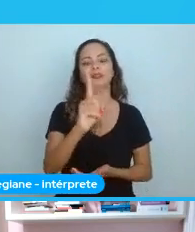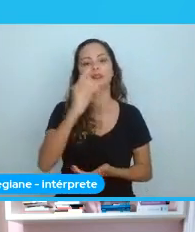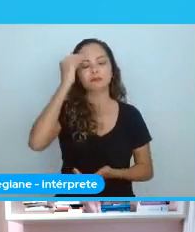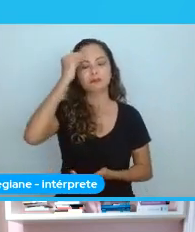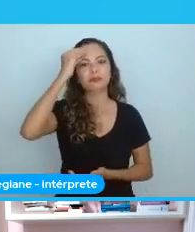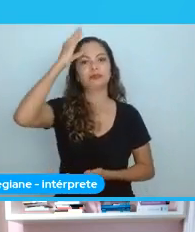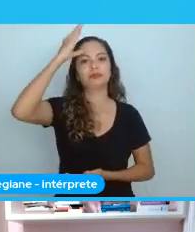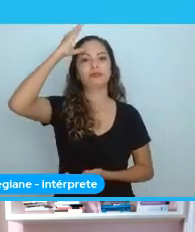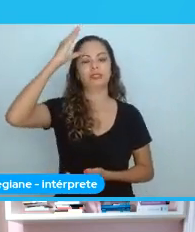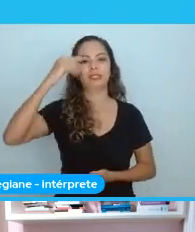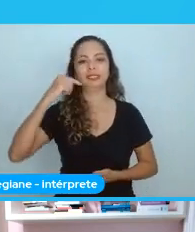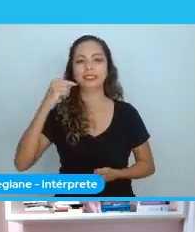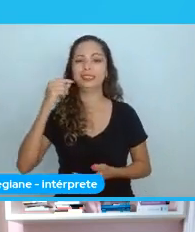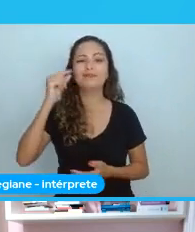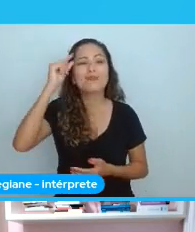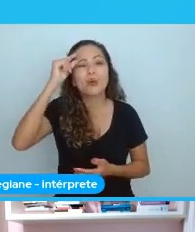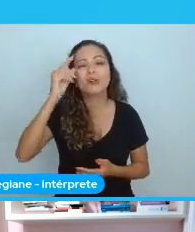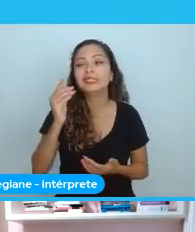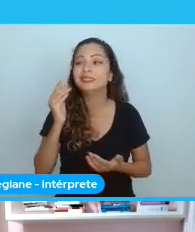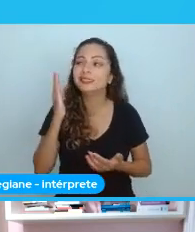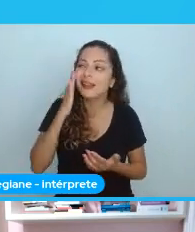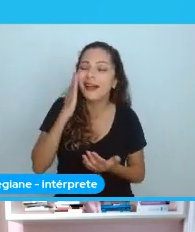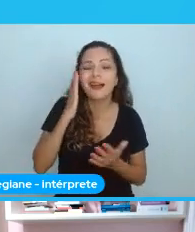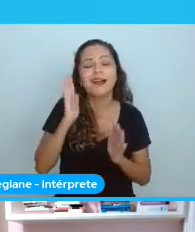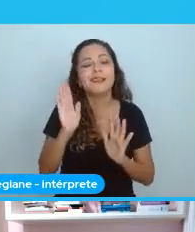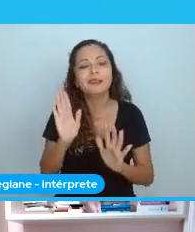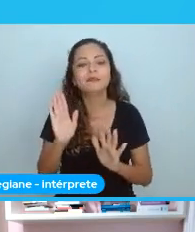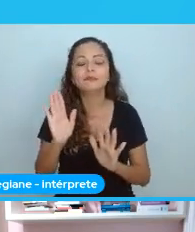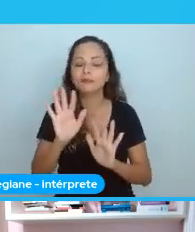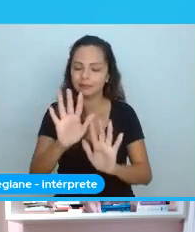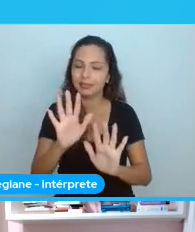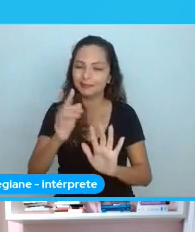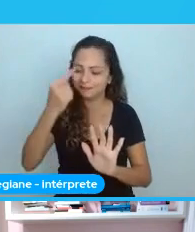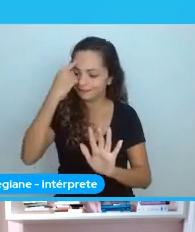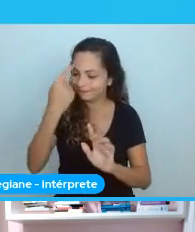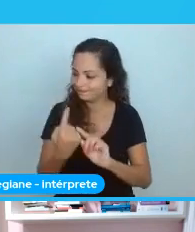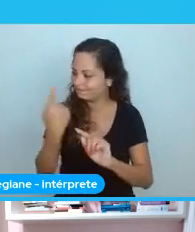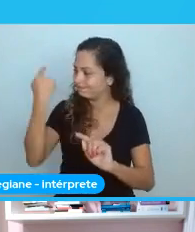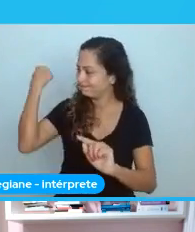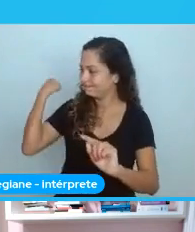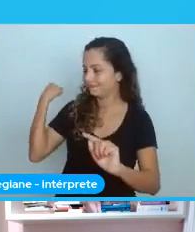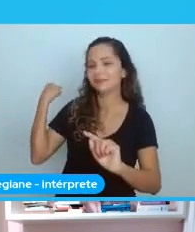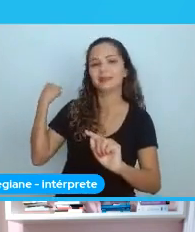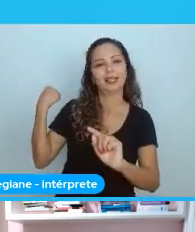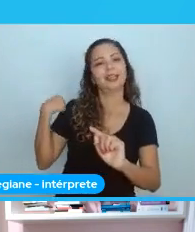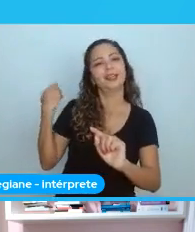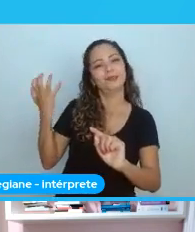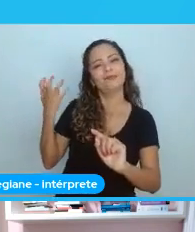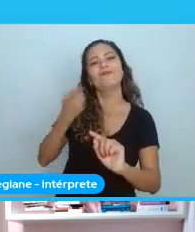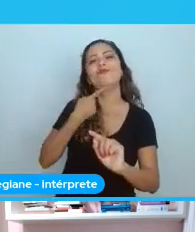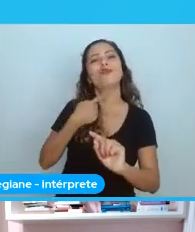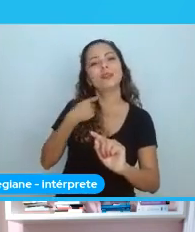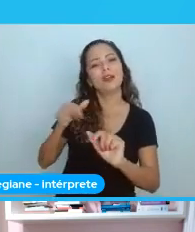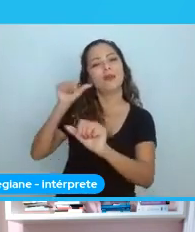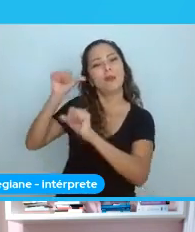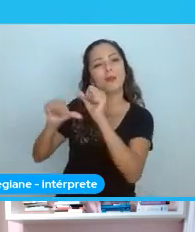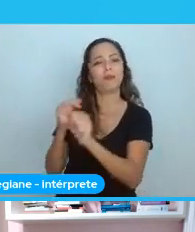Era realmente algo que eu gostaria de ter mudado lá atrás. E ter entendido isso, que